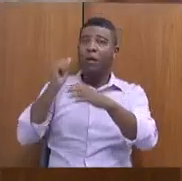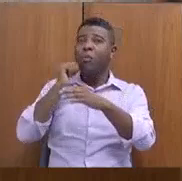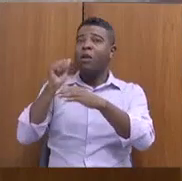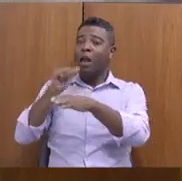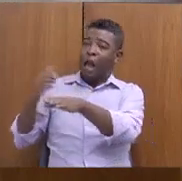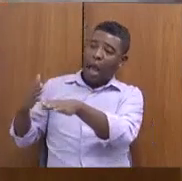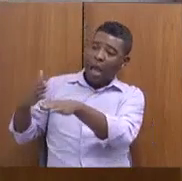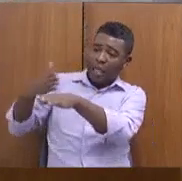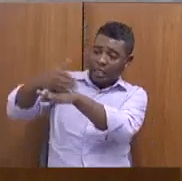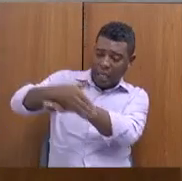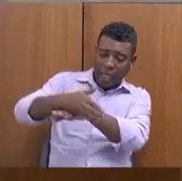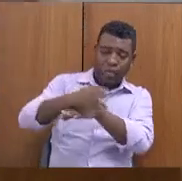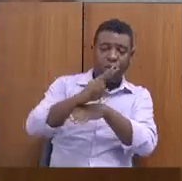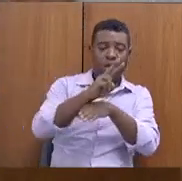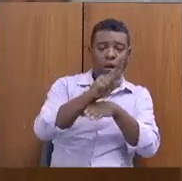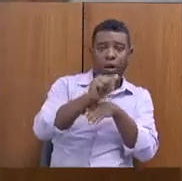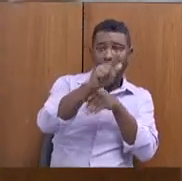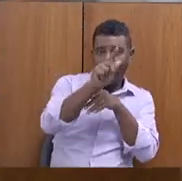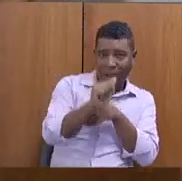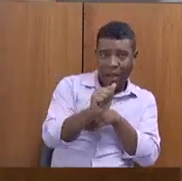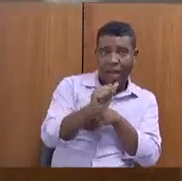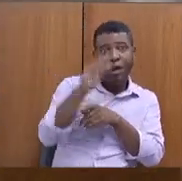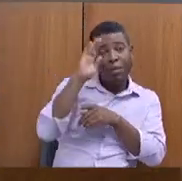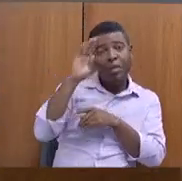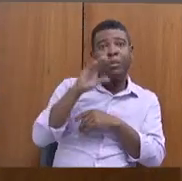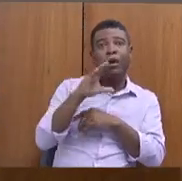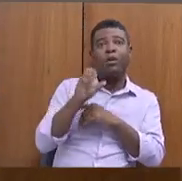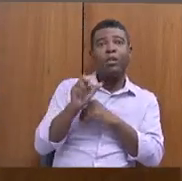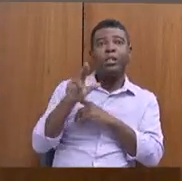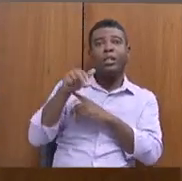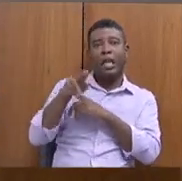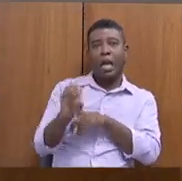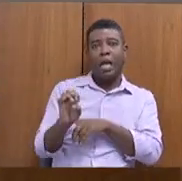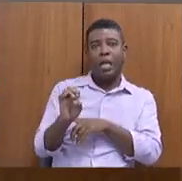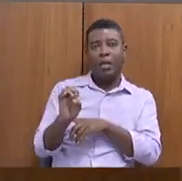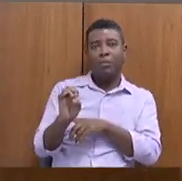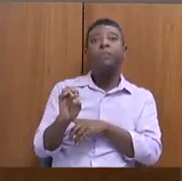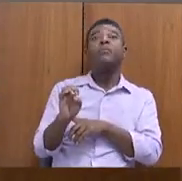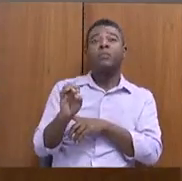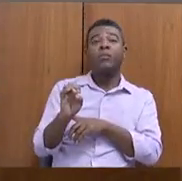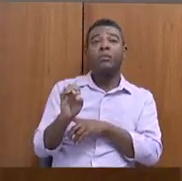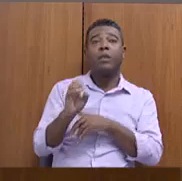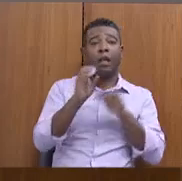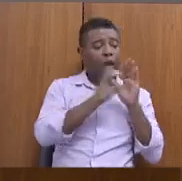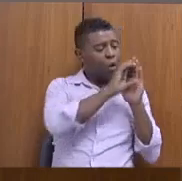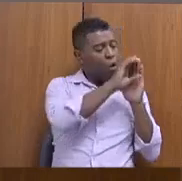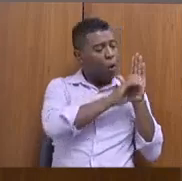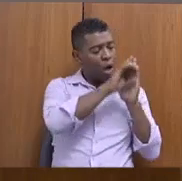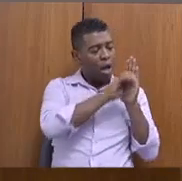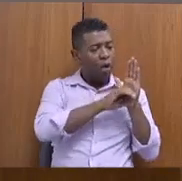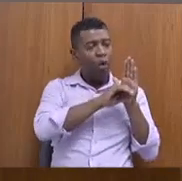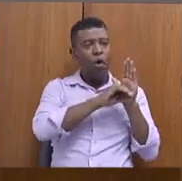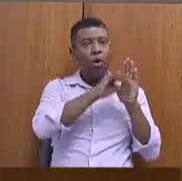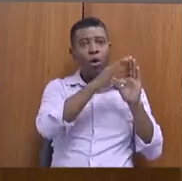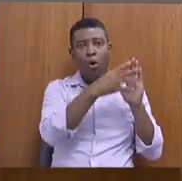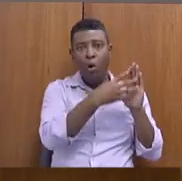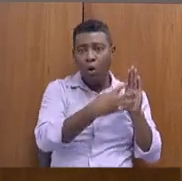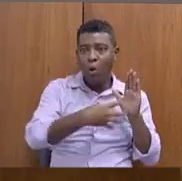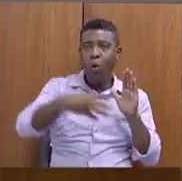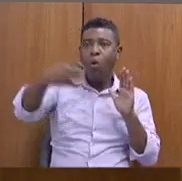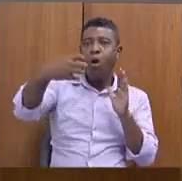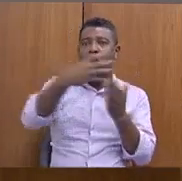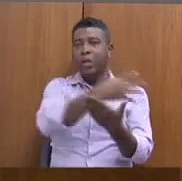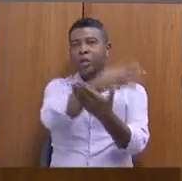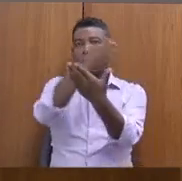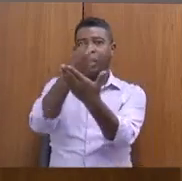são principalmente pelo CERN. Elas podem, quem sobe com o currículo delas, é algum órgão que